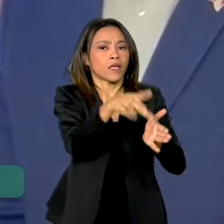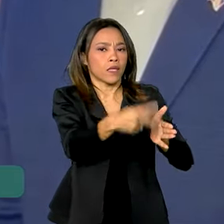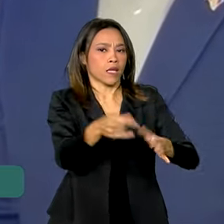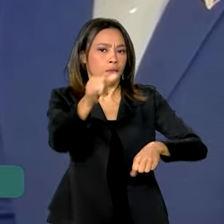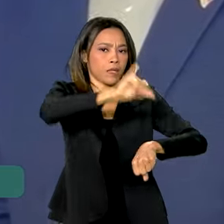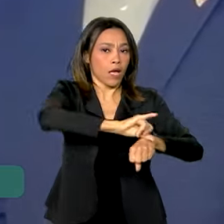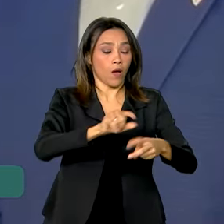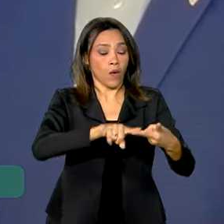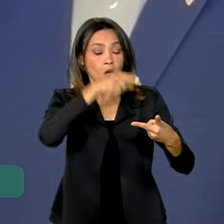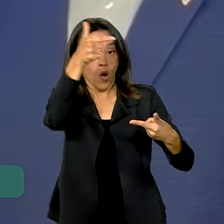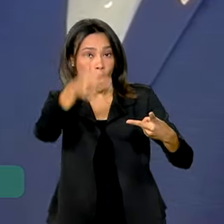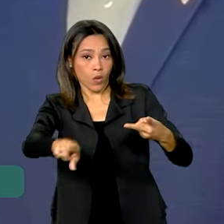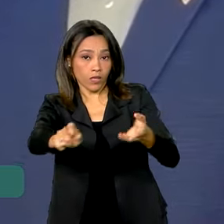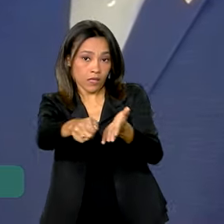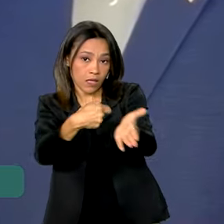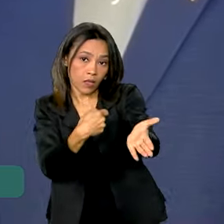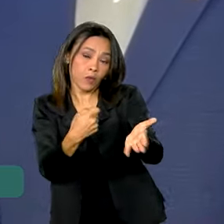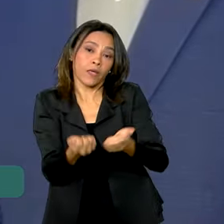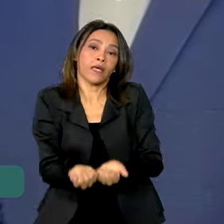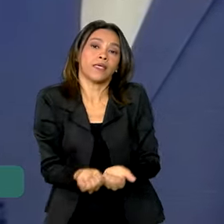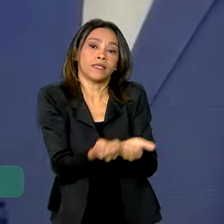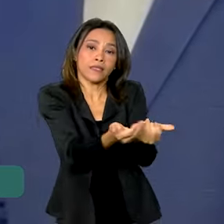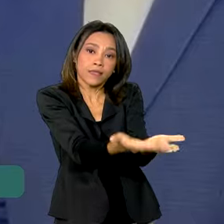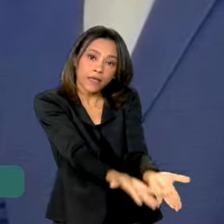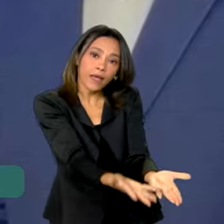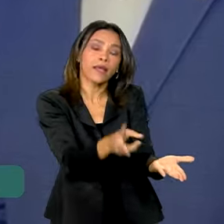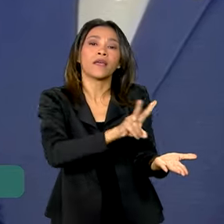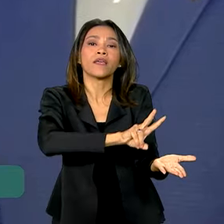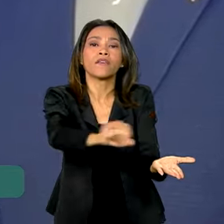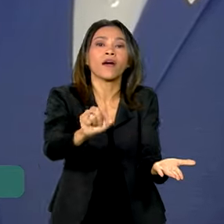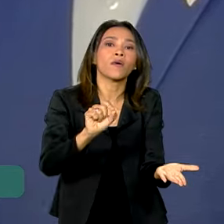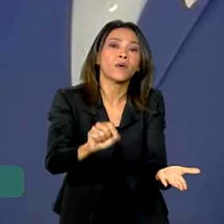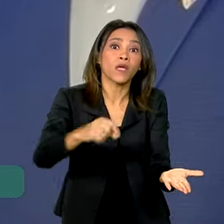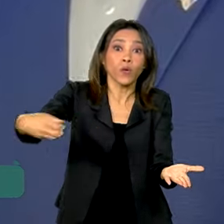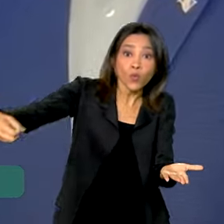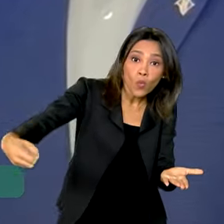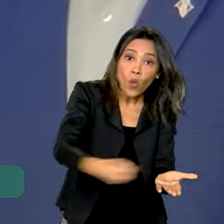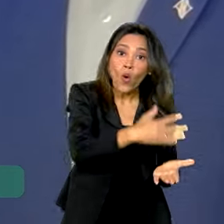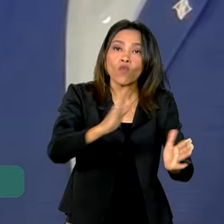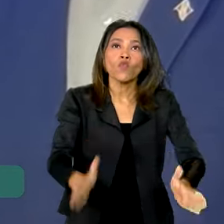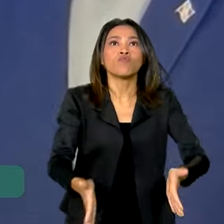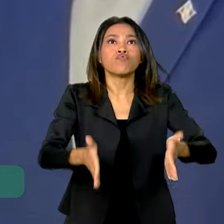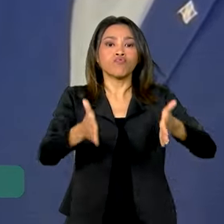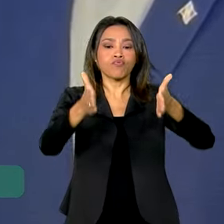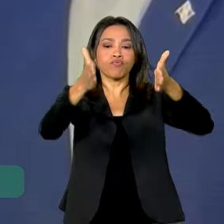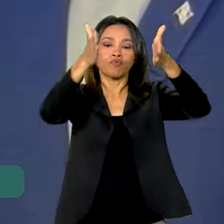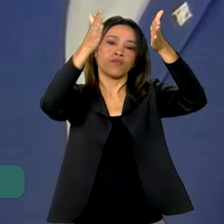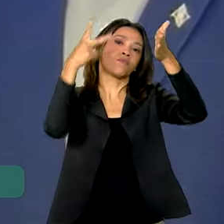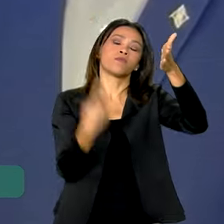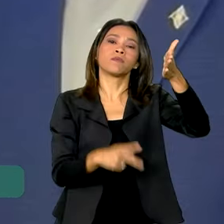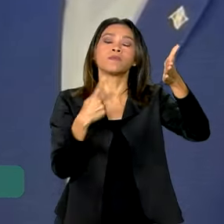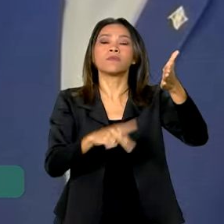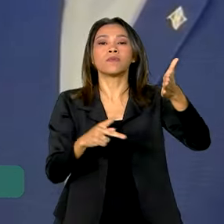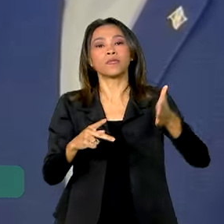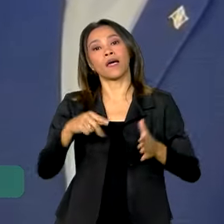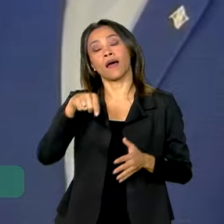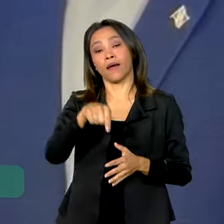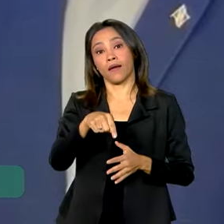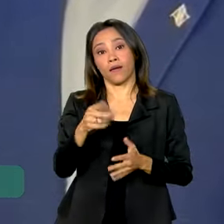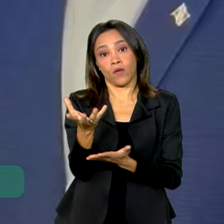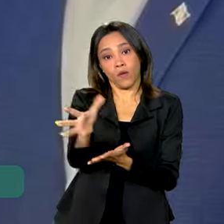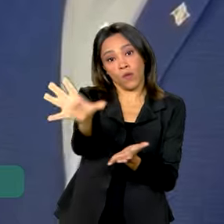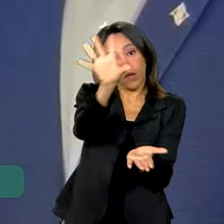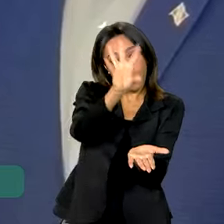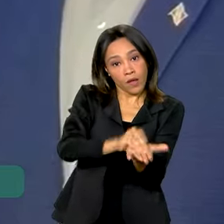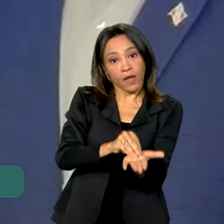assinatura de entrega de imóvel que vai garantir a instalação de uma nova unidade da Receita Federal. Teremos um grande acordo de